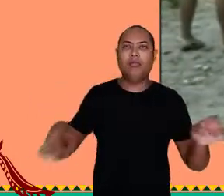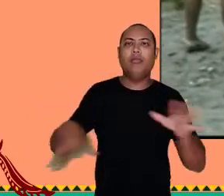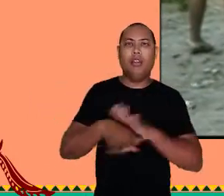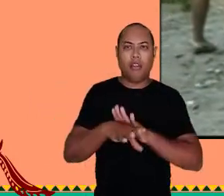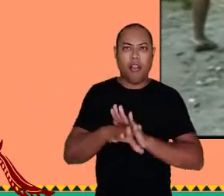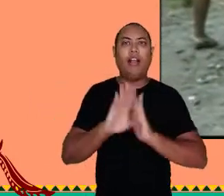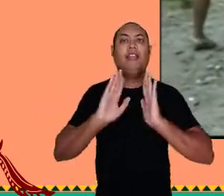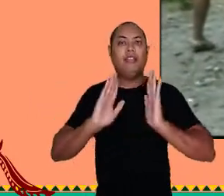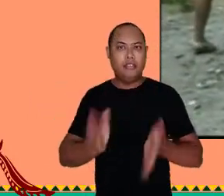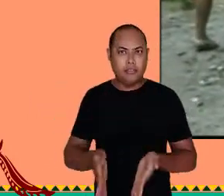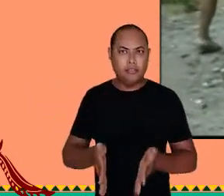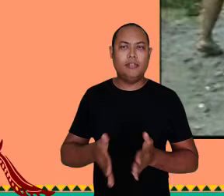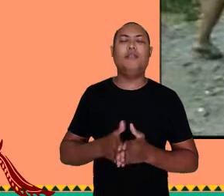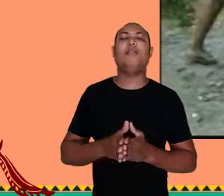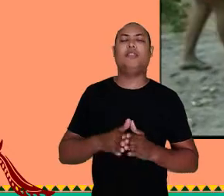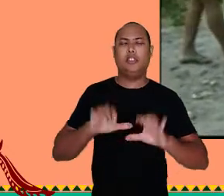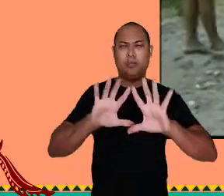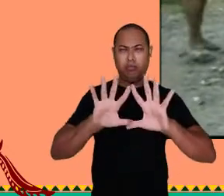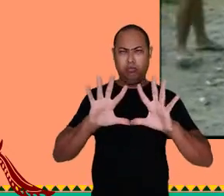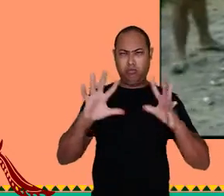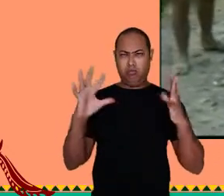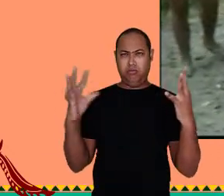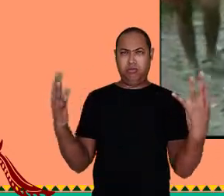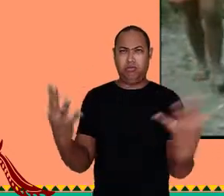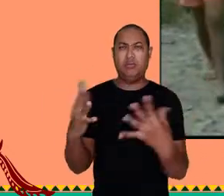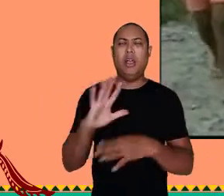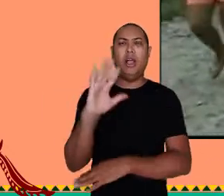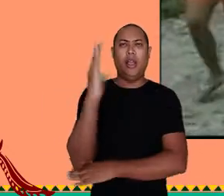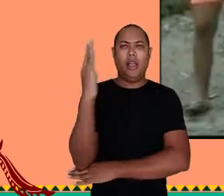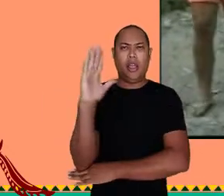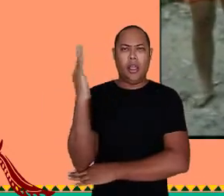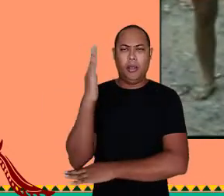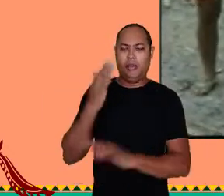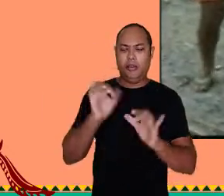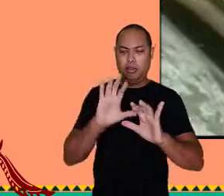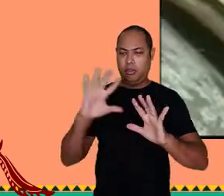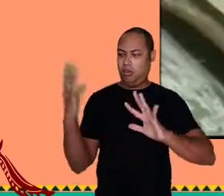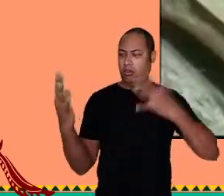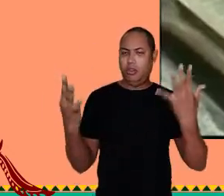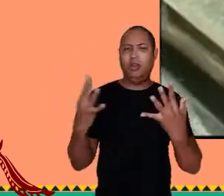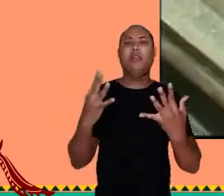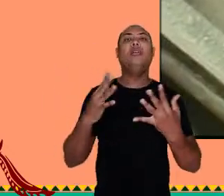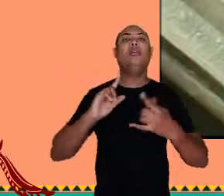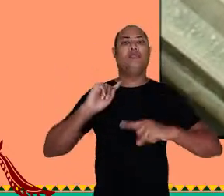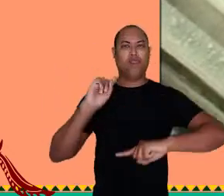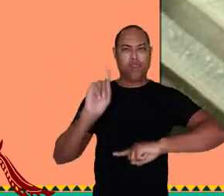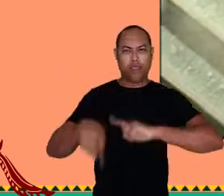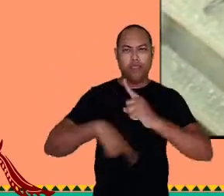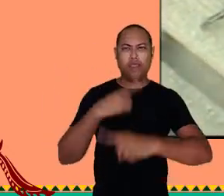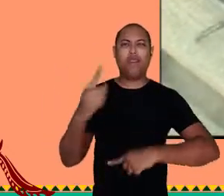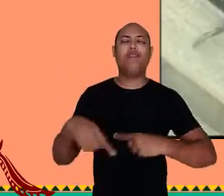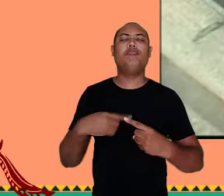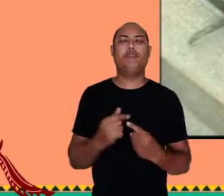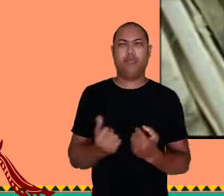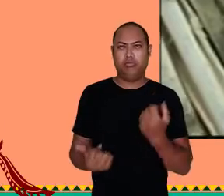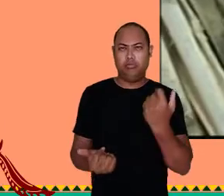arrumando Vai arrumando Até terminar Quando terminar A gente forra ela toda De bambu Por fora